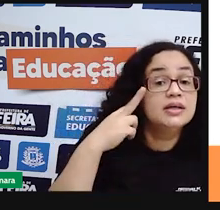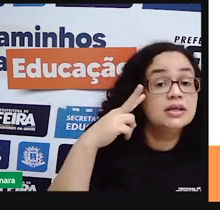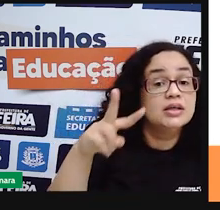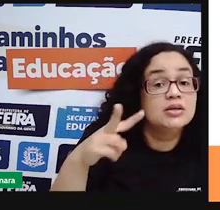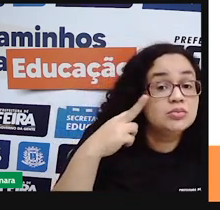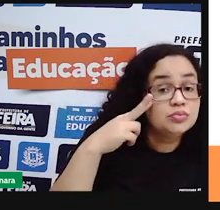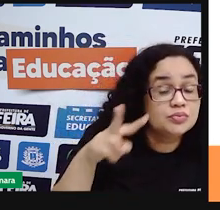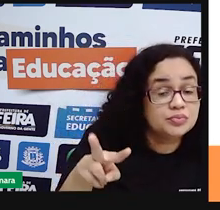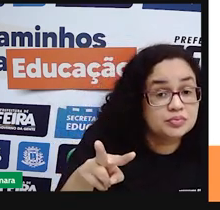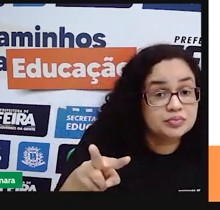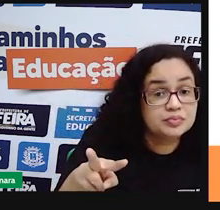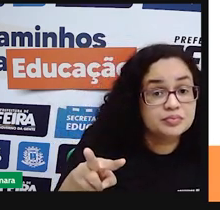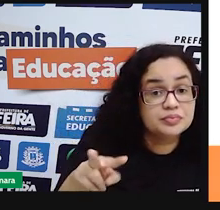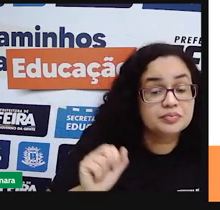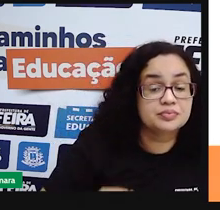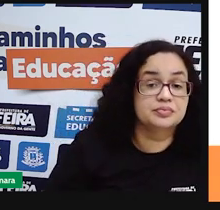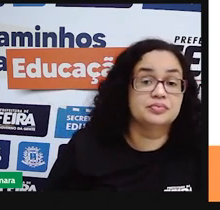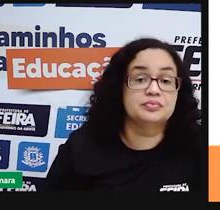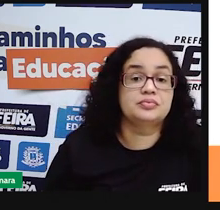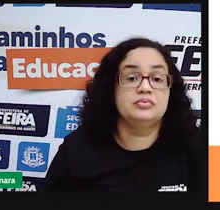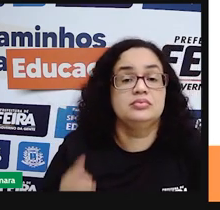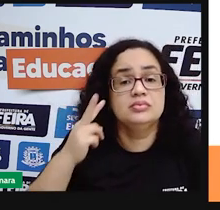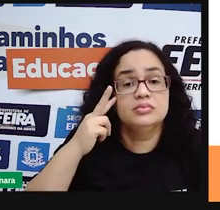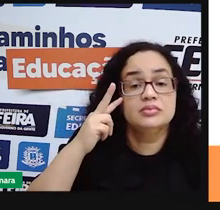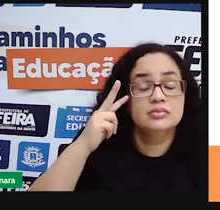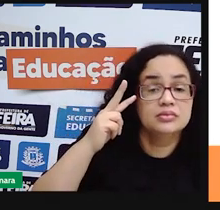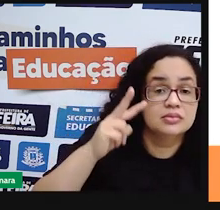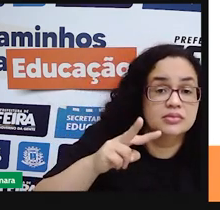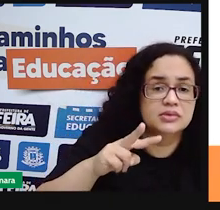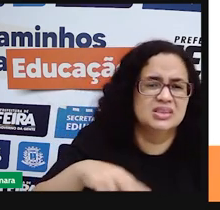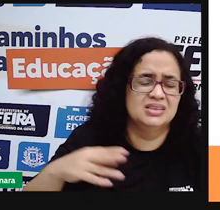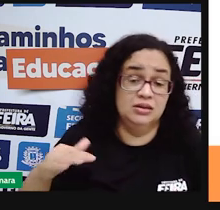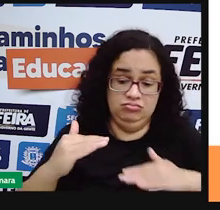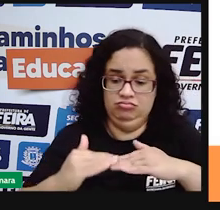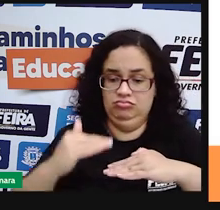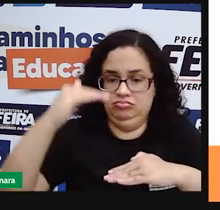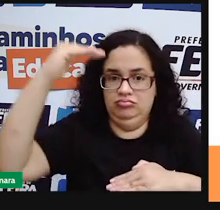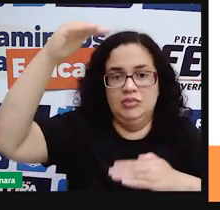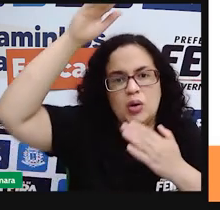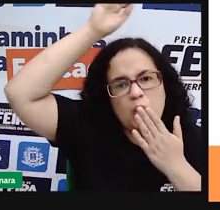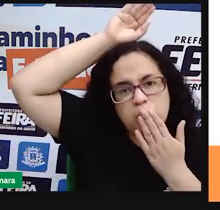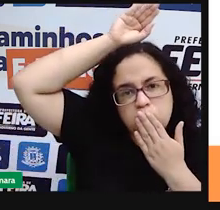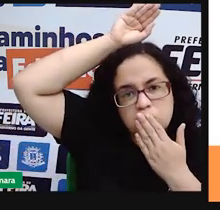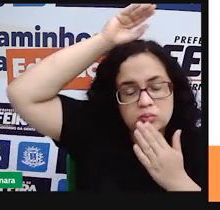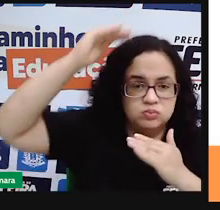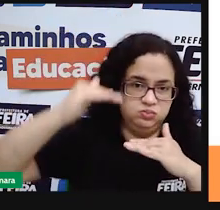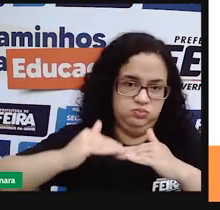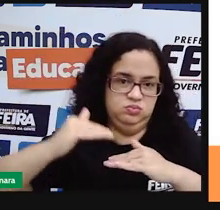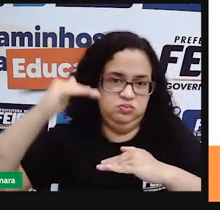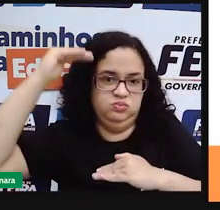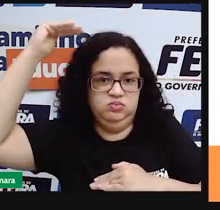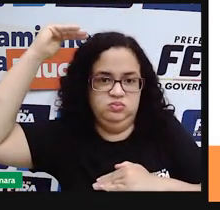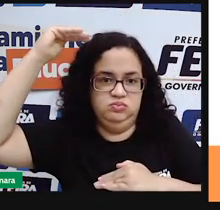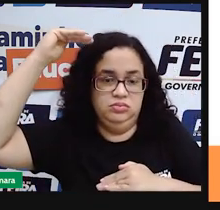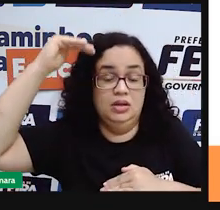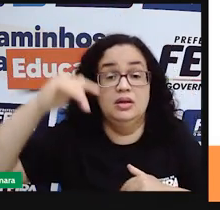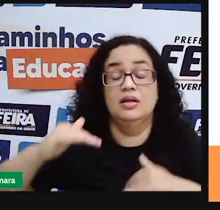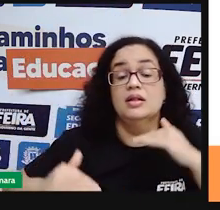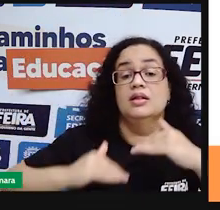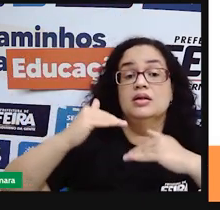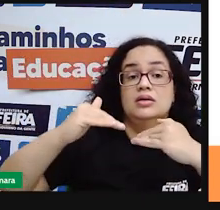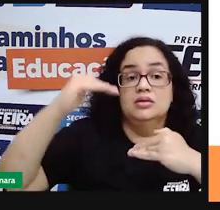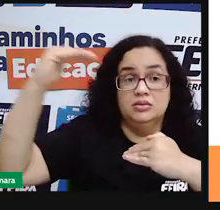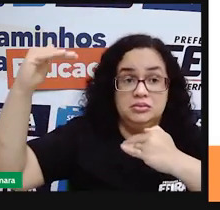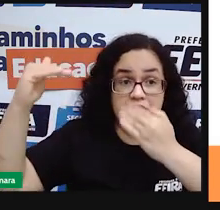visão de que eles eram superior, a sua cultura era superior, era evoluída em relação à